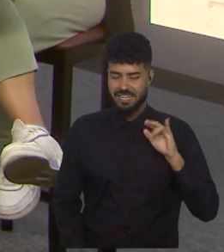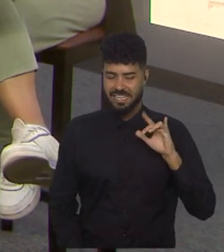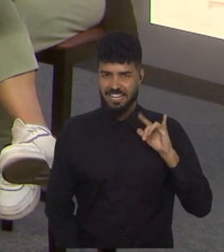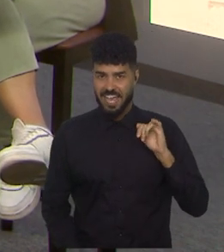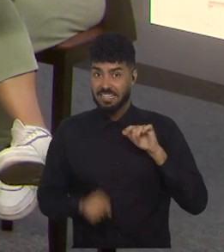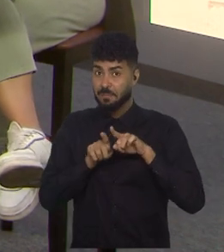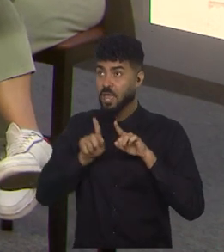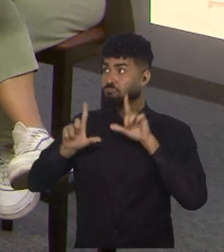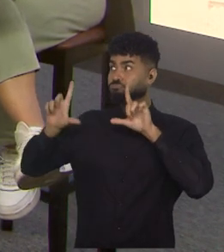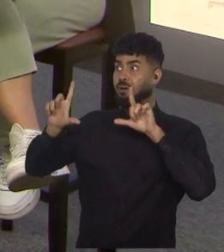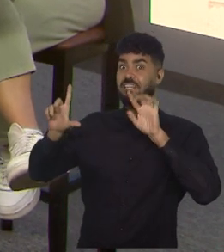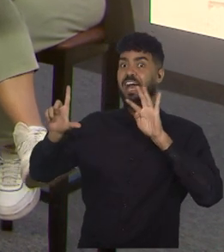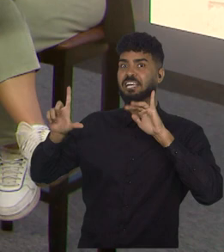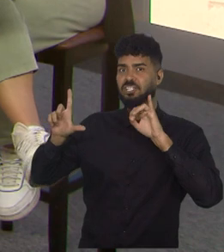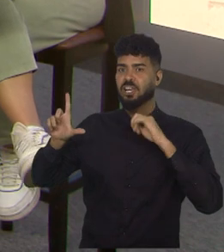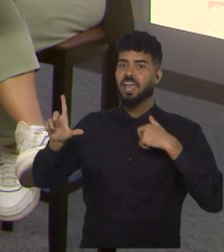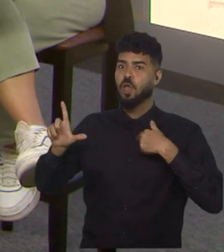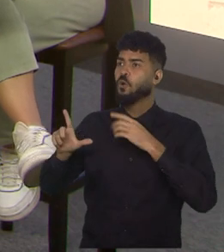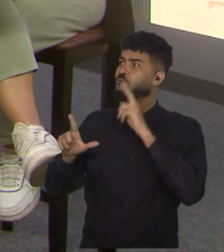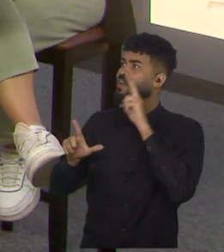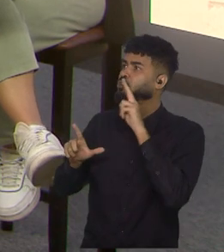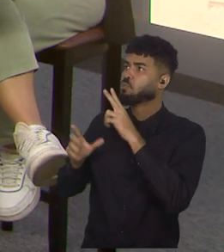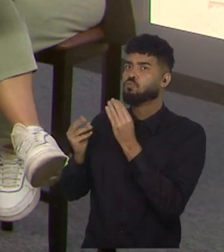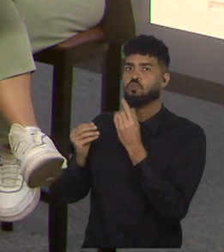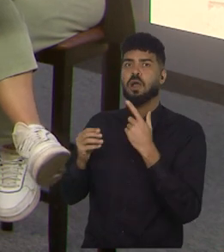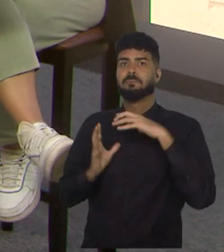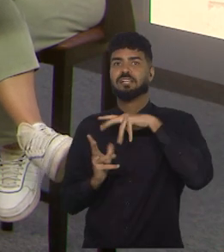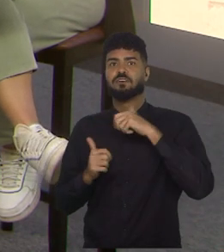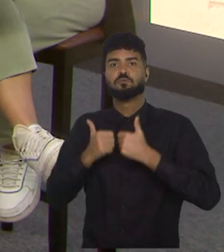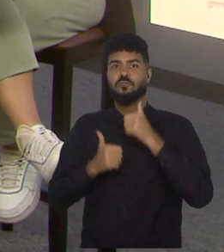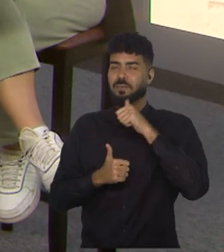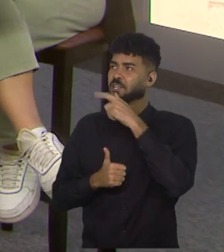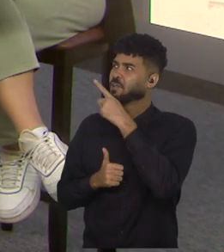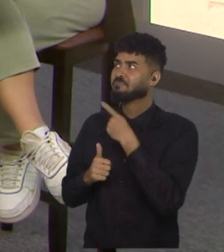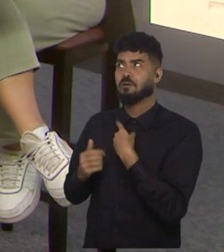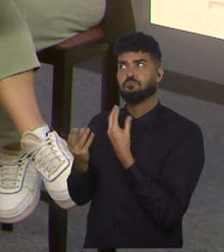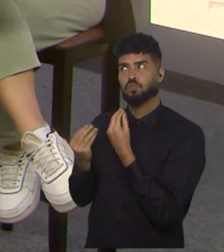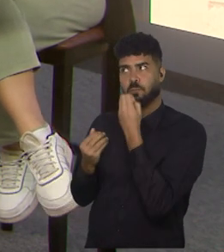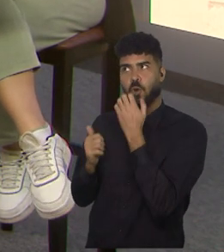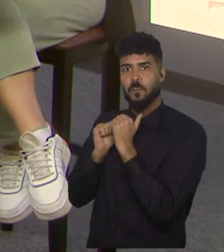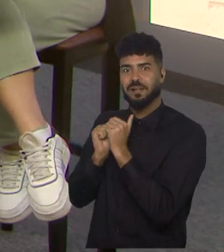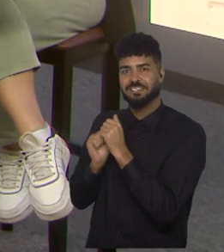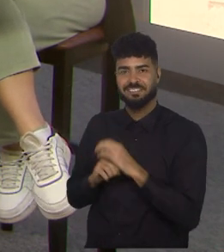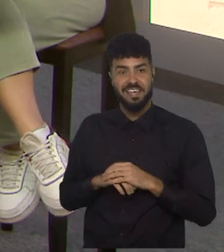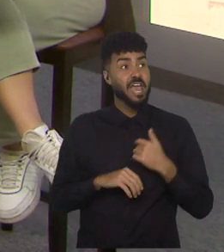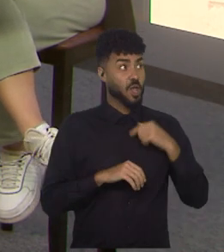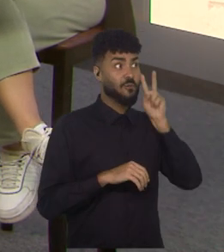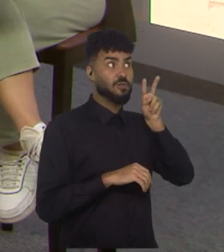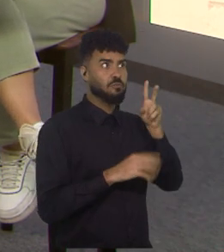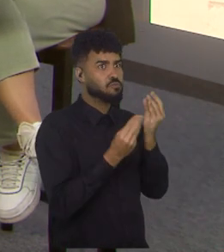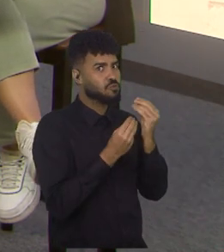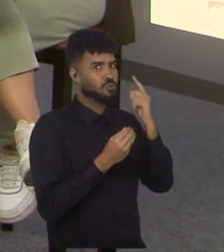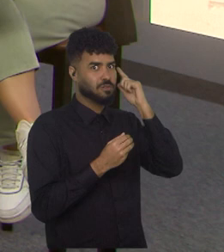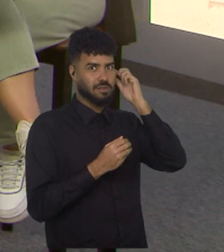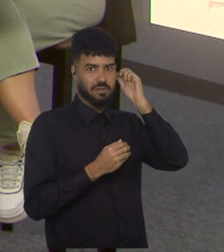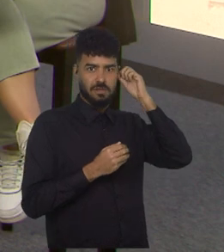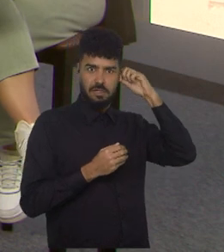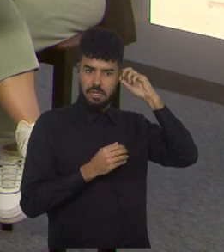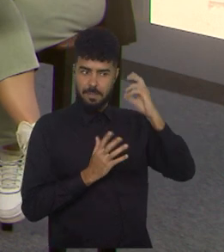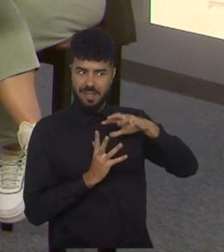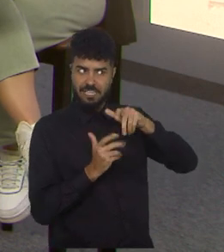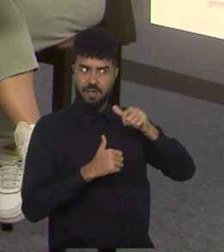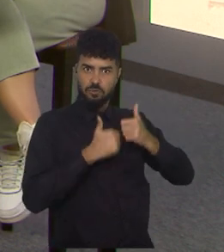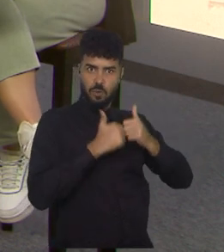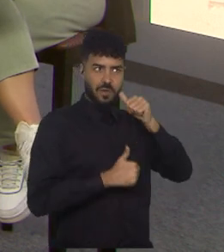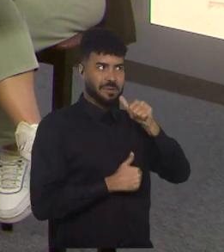acompanha bastante o Planeta Futebol Feminino. Então, certamente, estamos em ótima companhia. Eu estou também, acompanho demais. Essa galera toda do Planeta Futebol